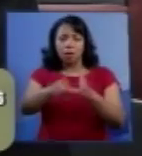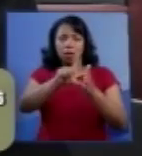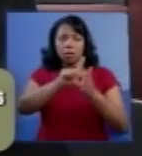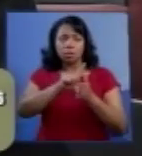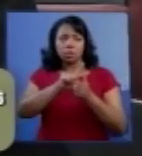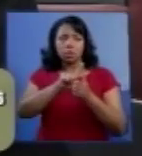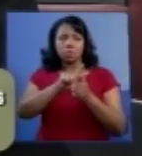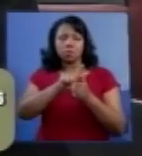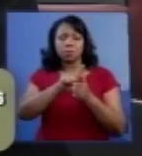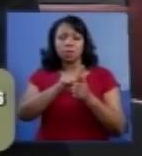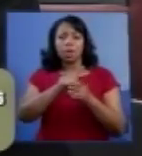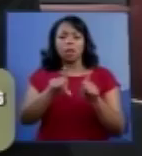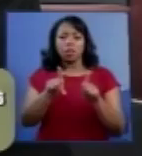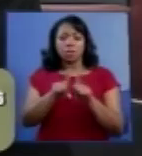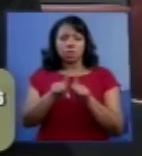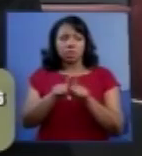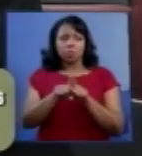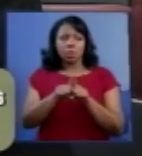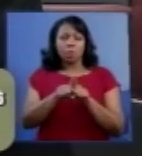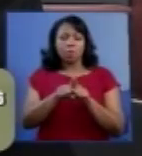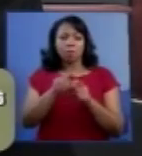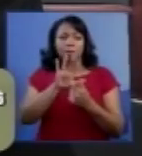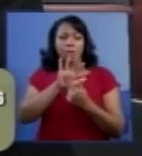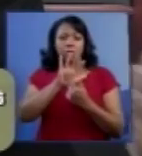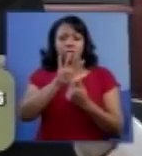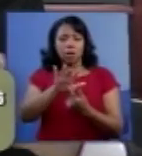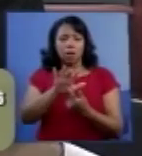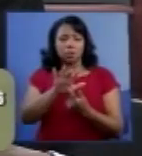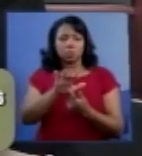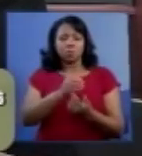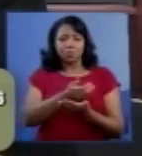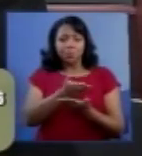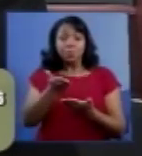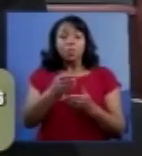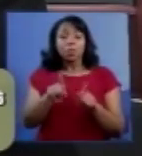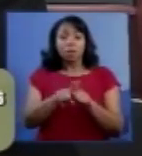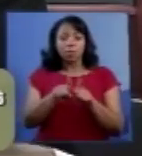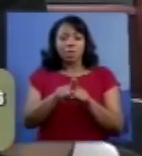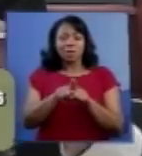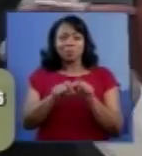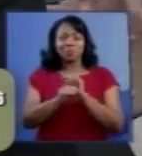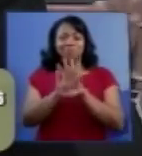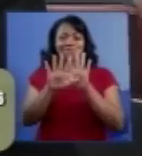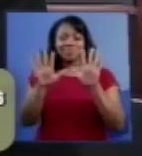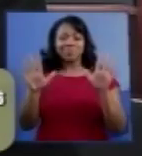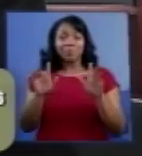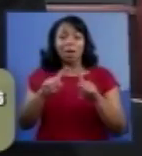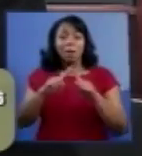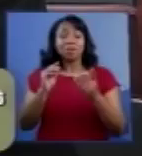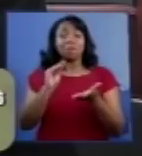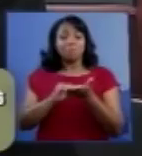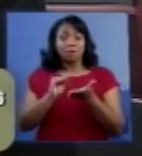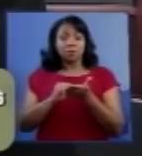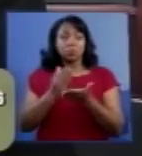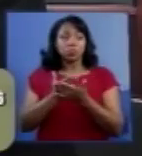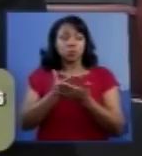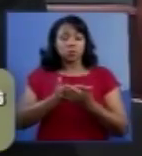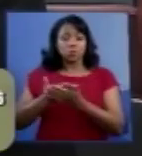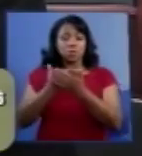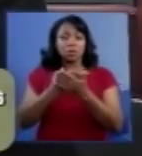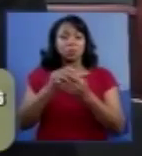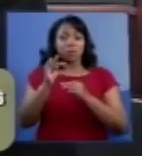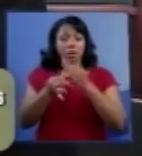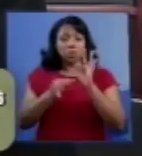e explicito a vossa senhoria, ele é extremamente complexo, e falta um estudo de tecnologia